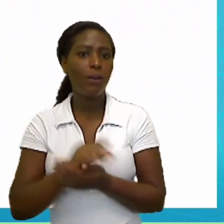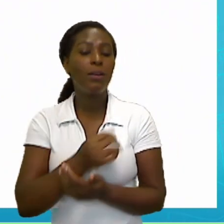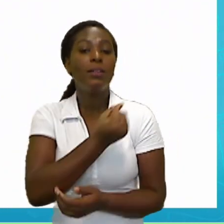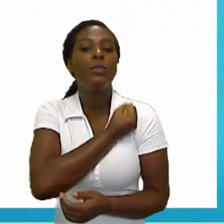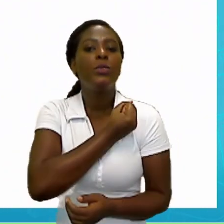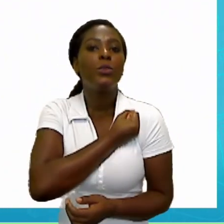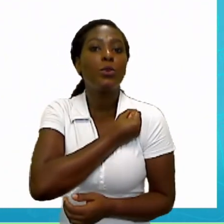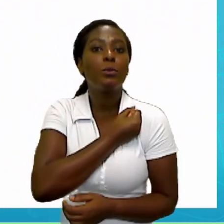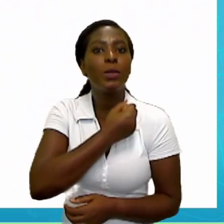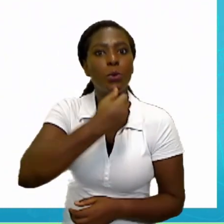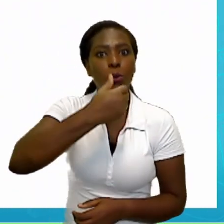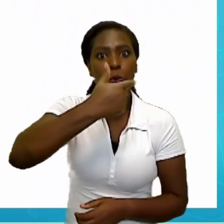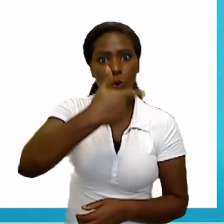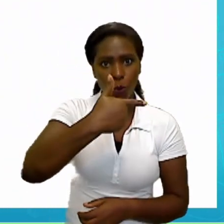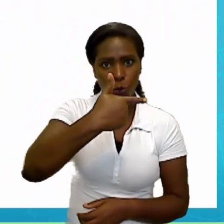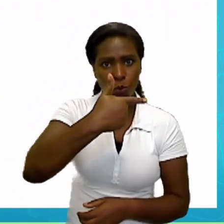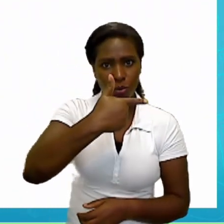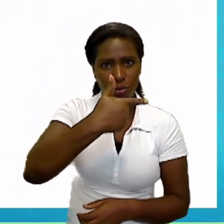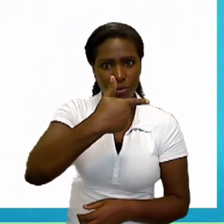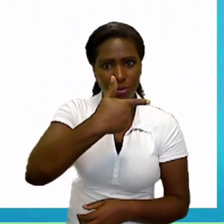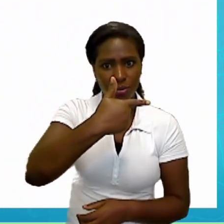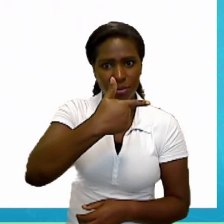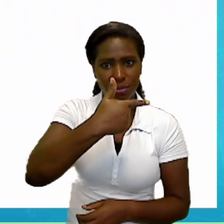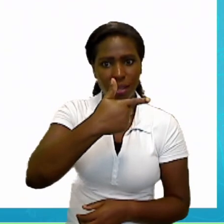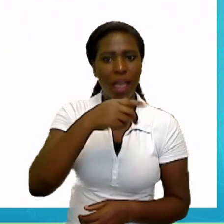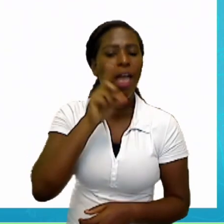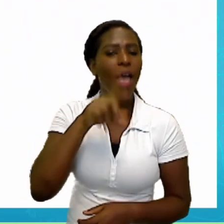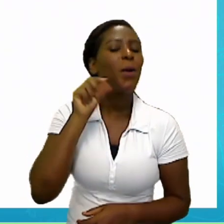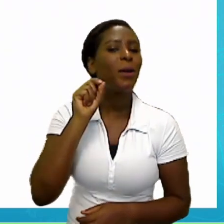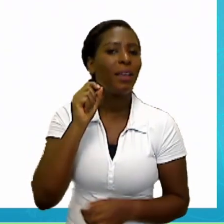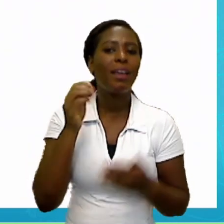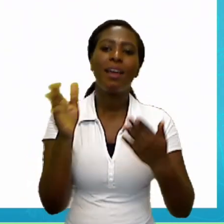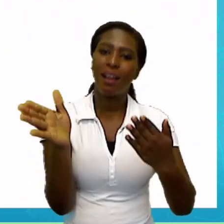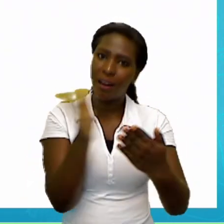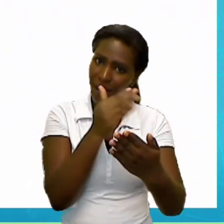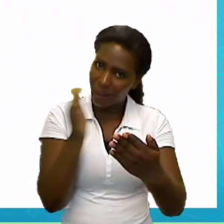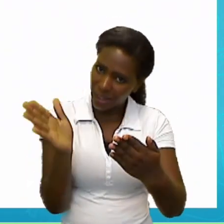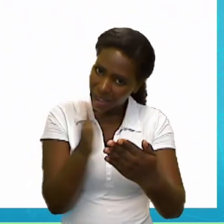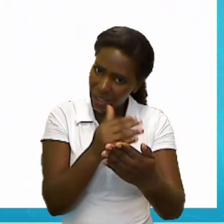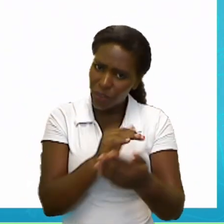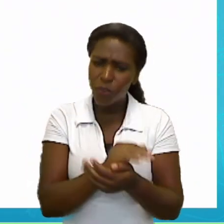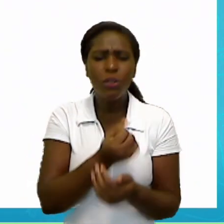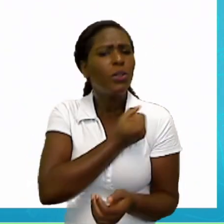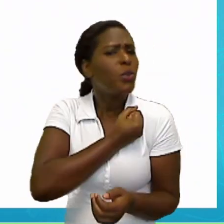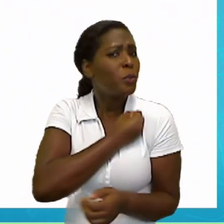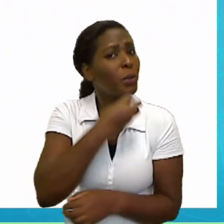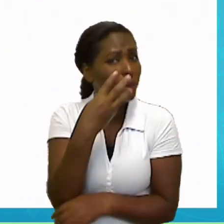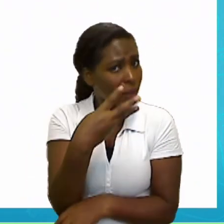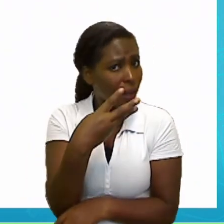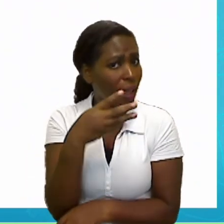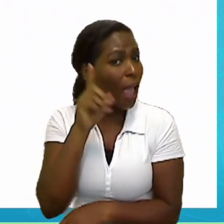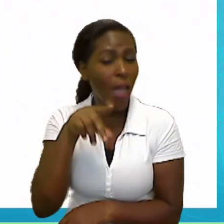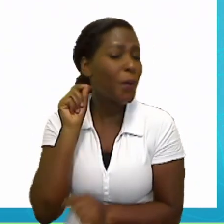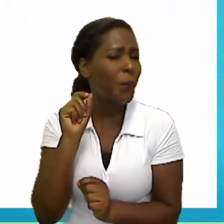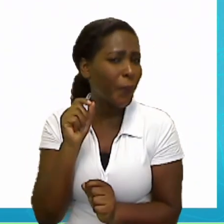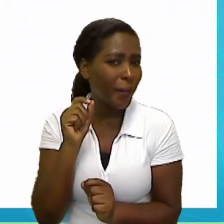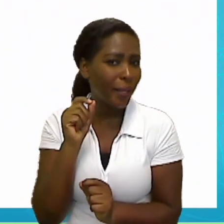livro. Então, onde é que eu tenho o livro? Aqui. Então, number two. O número três em inglês? Three.